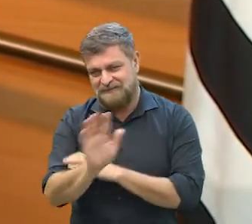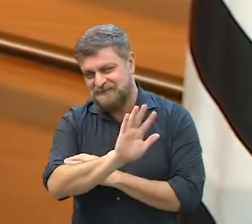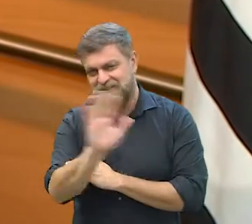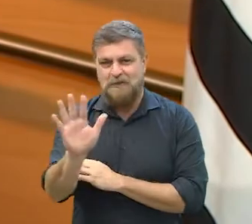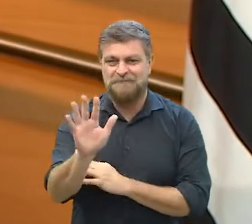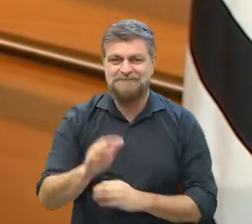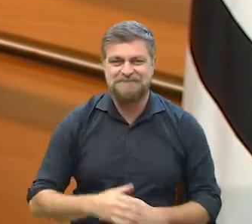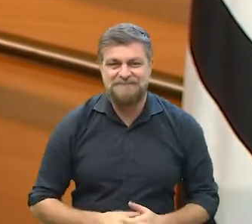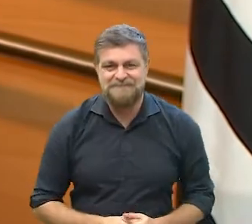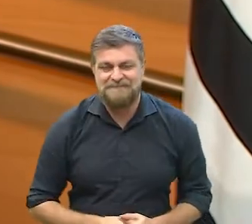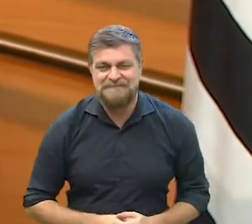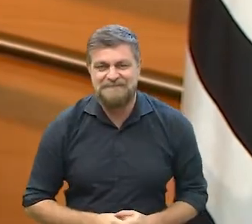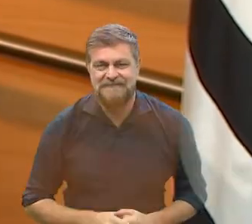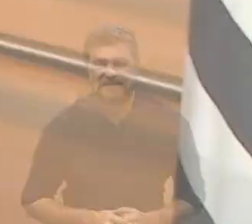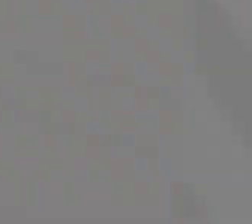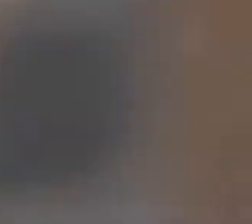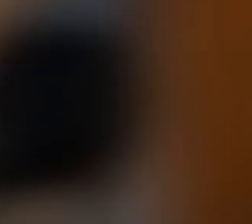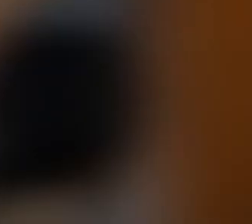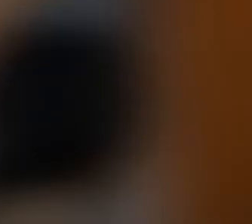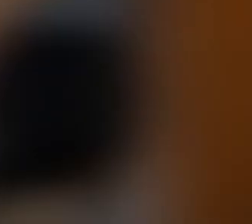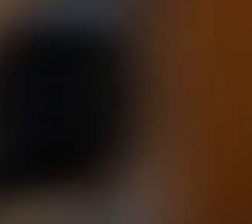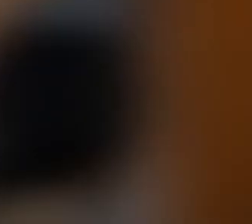gente se vê no próximo em pauta. Tchau!